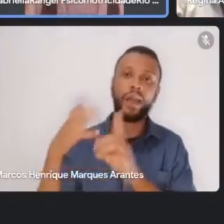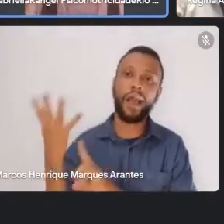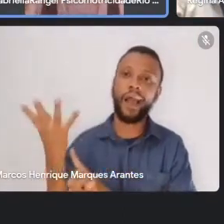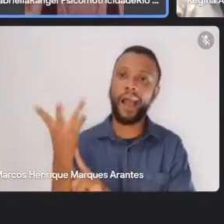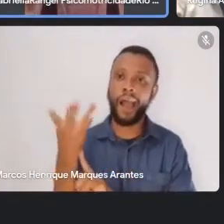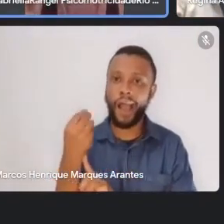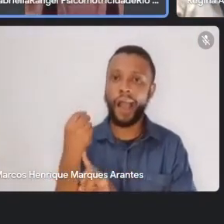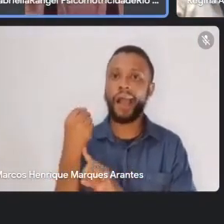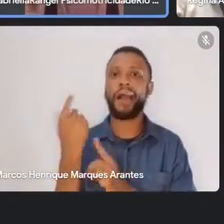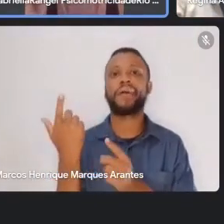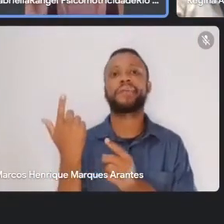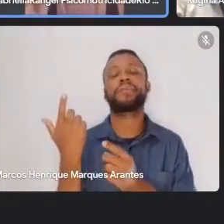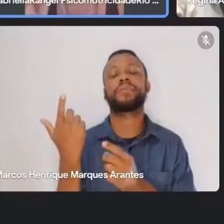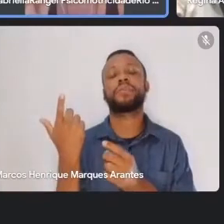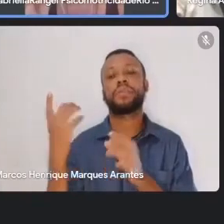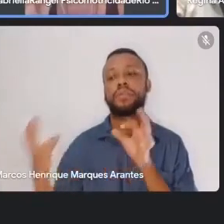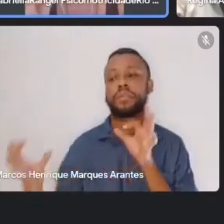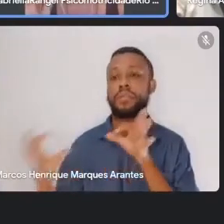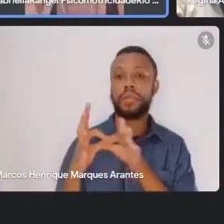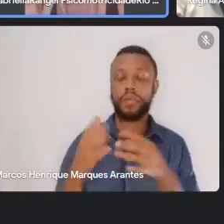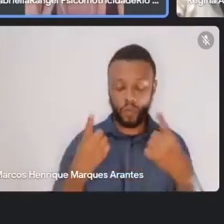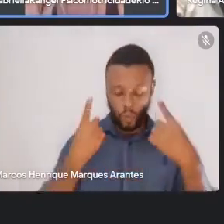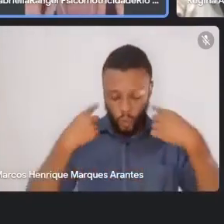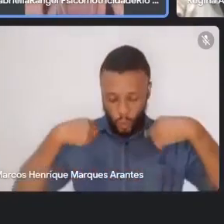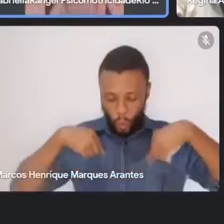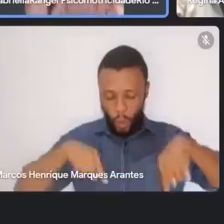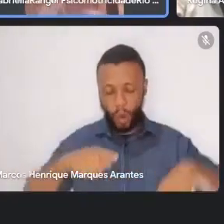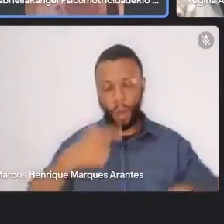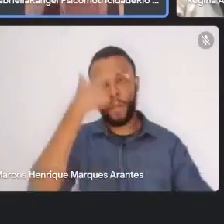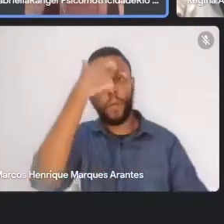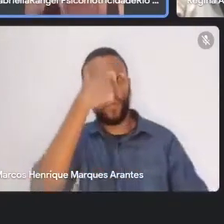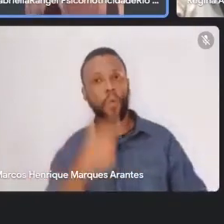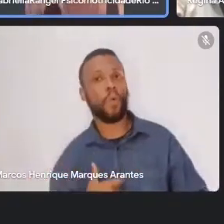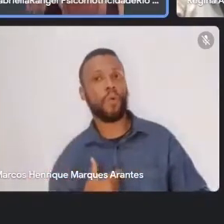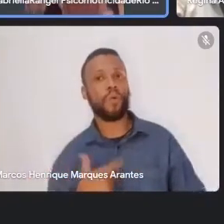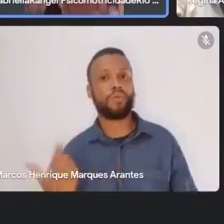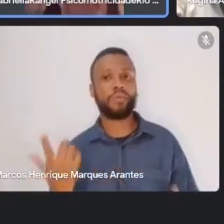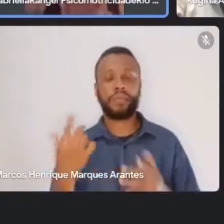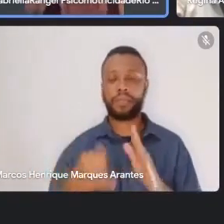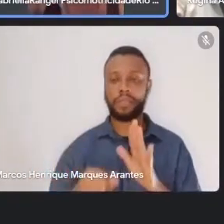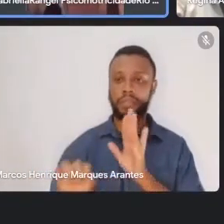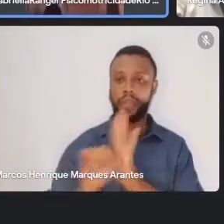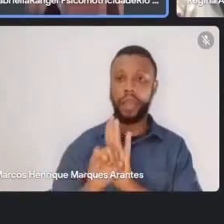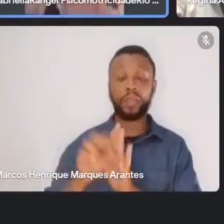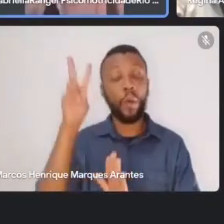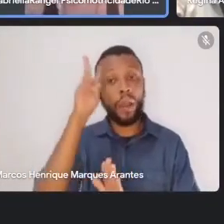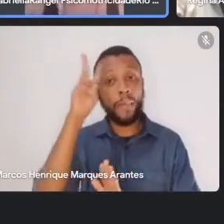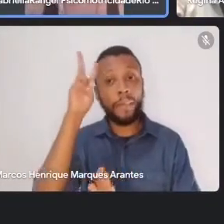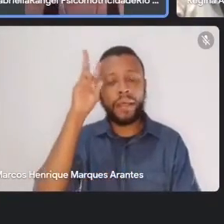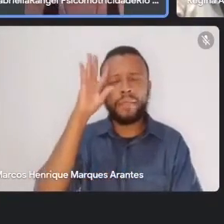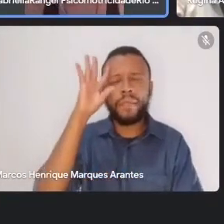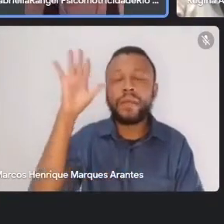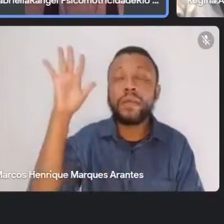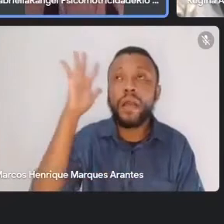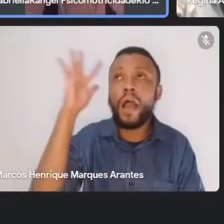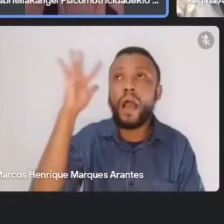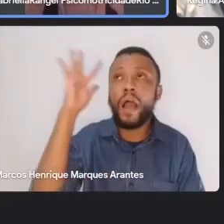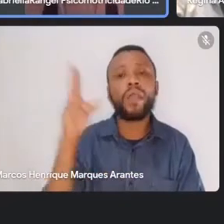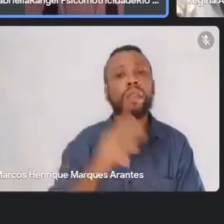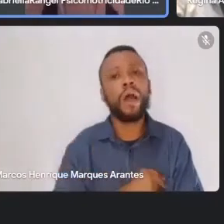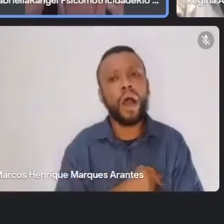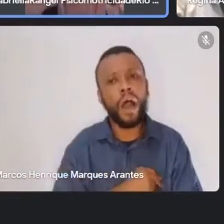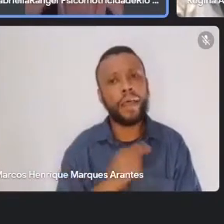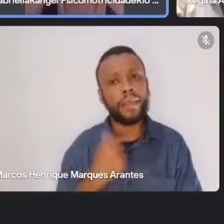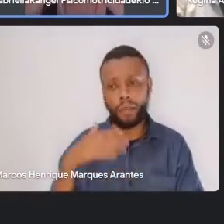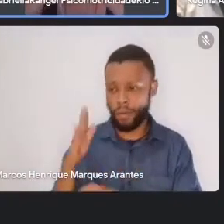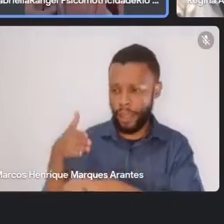né, chega no corpo, chega no corpo, eu me lembrei que, imagina, eu falei, caramba, eu entrei naquele museu, eu